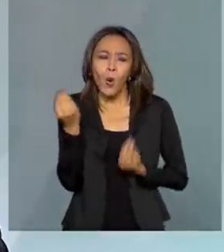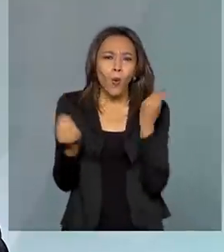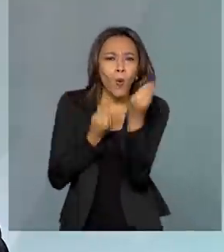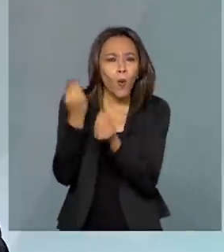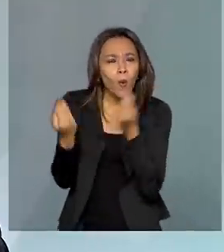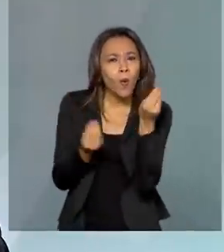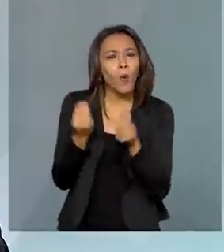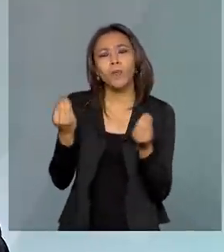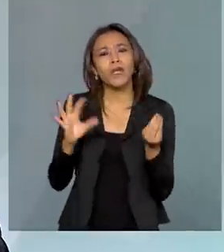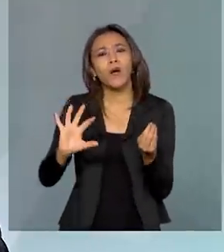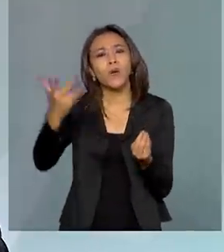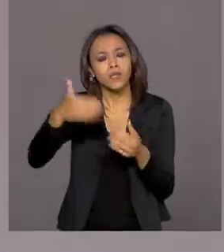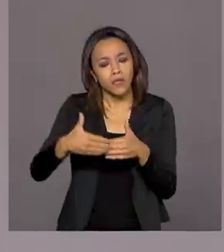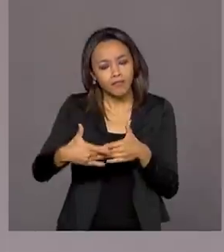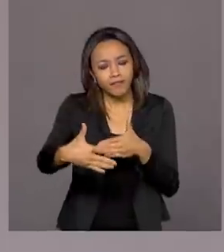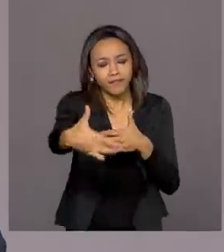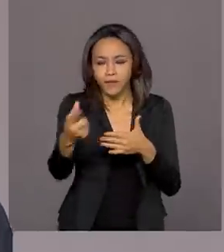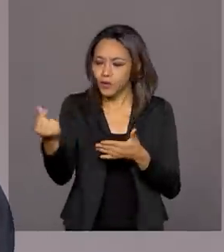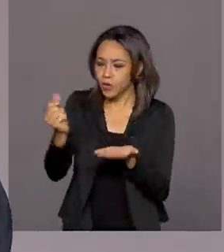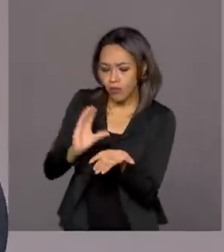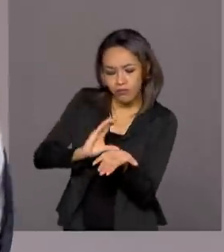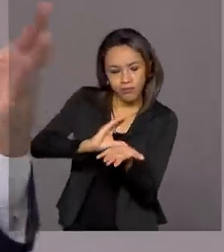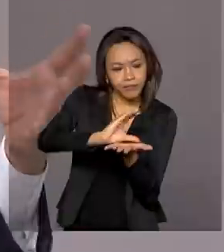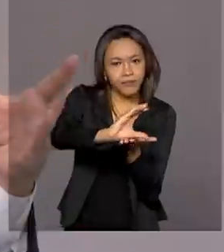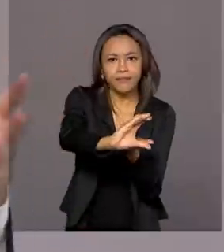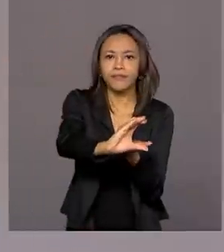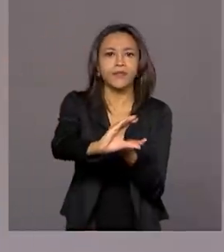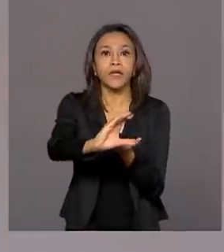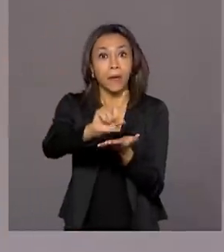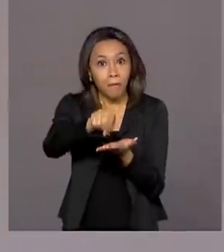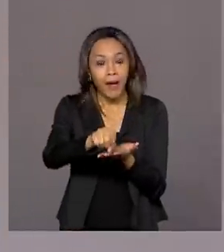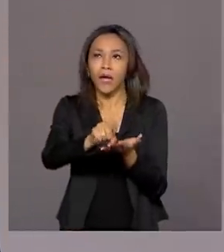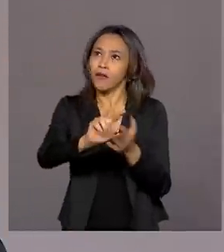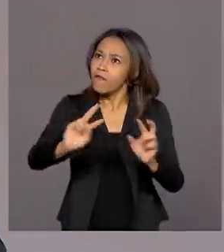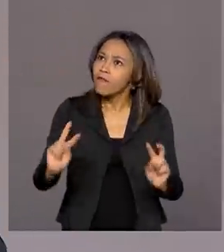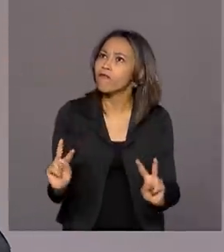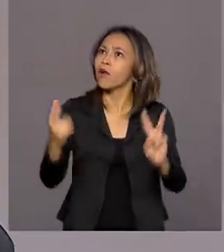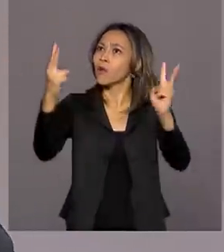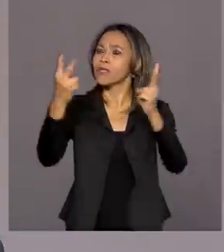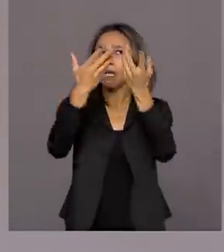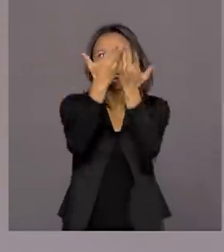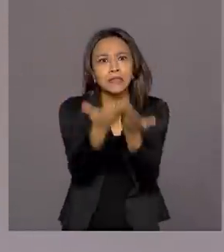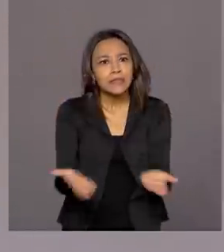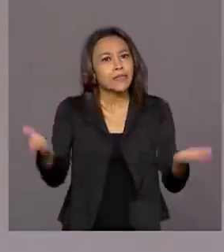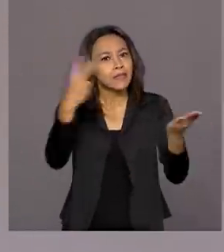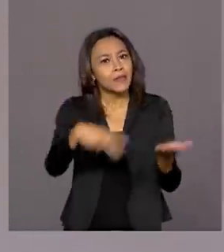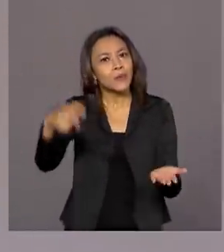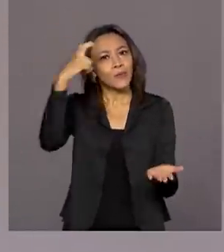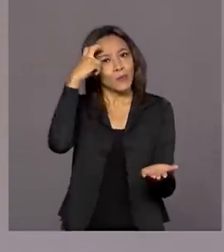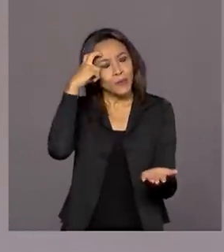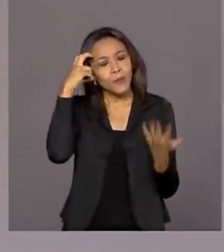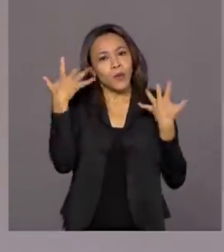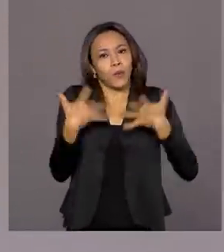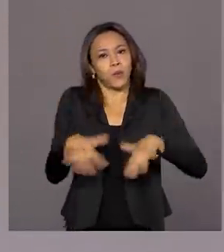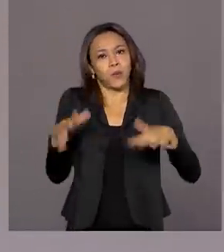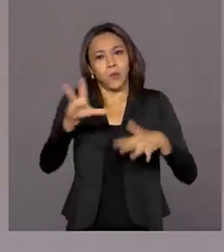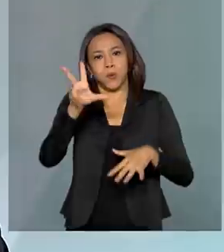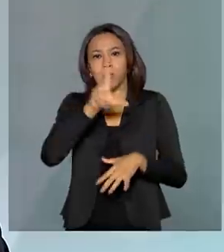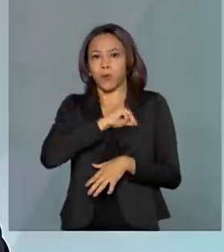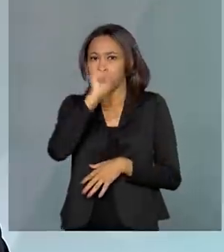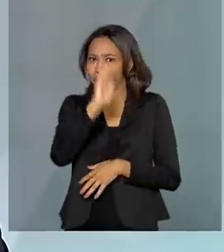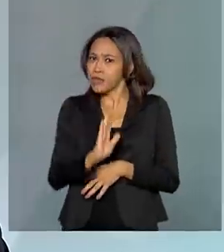investimentos do IPHAN até para contemplar esse patrimônio grandioso que nós temos aqui no Brasil?